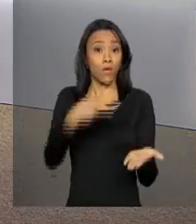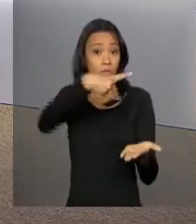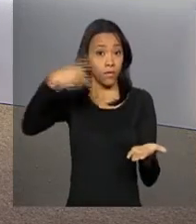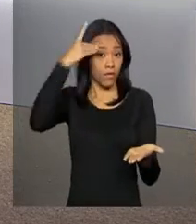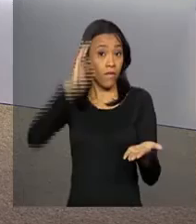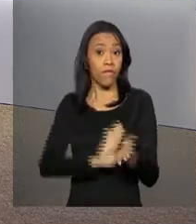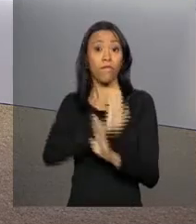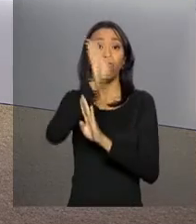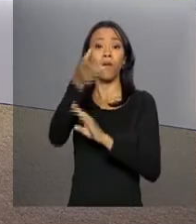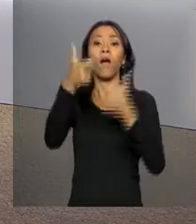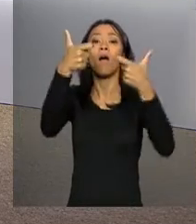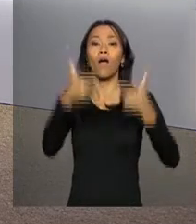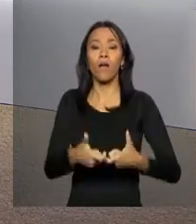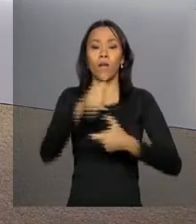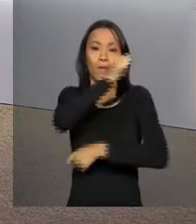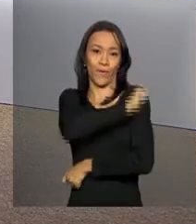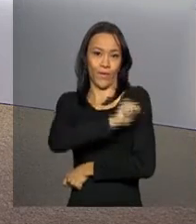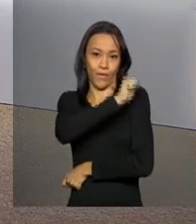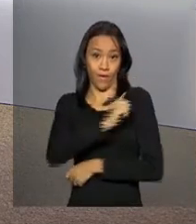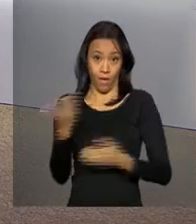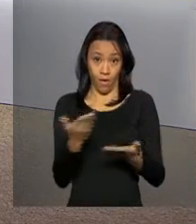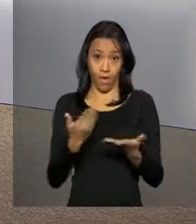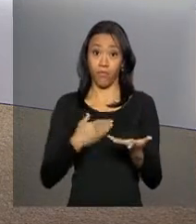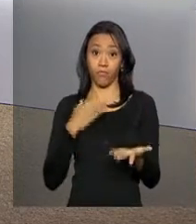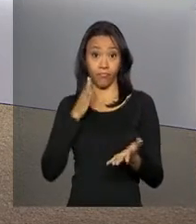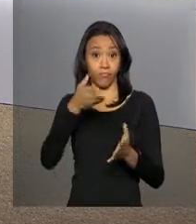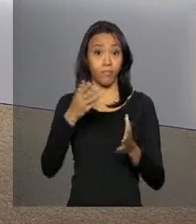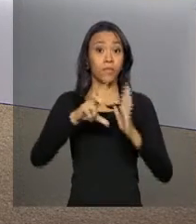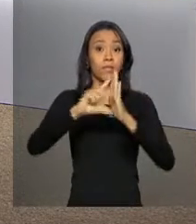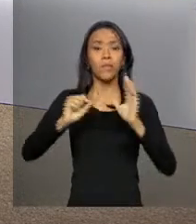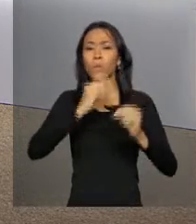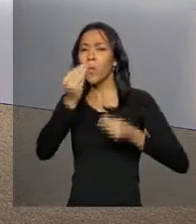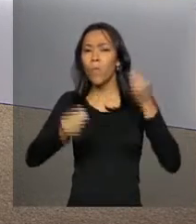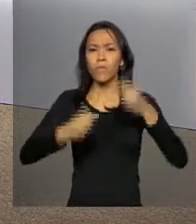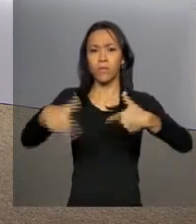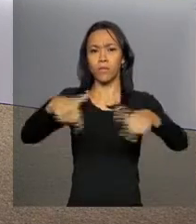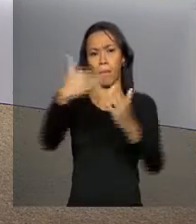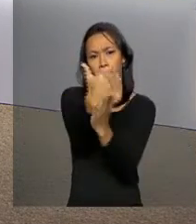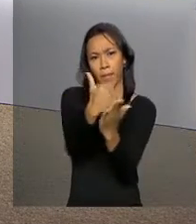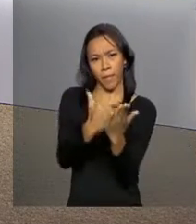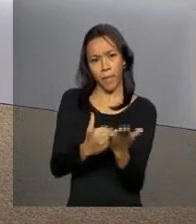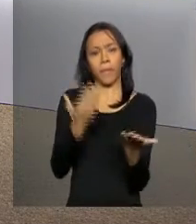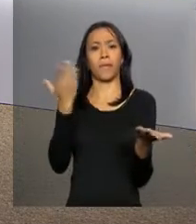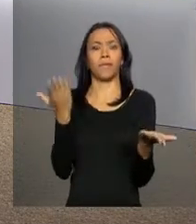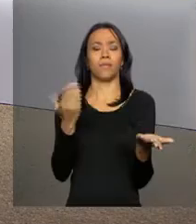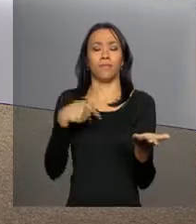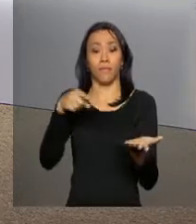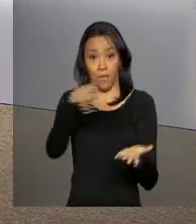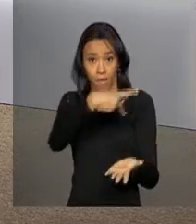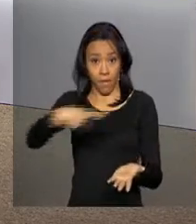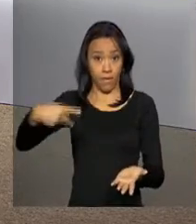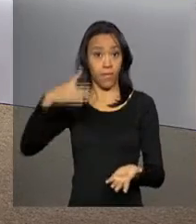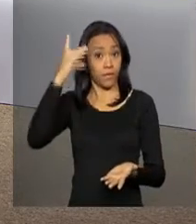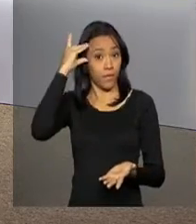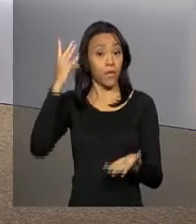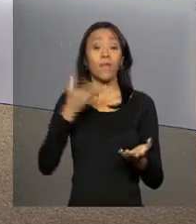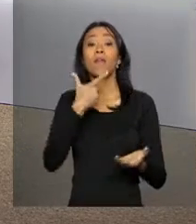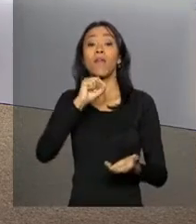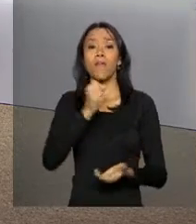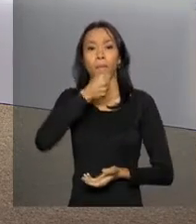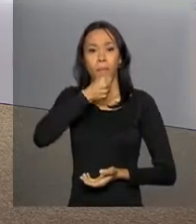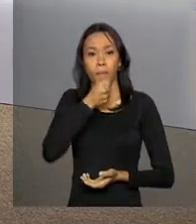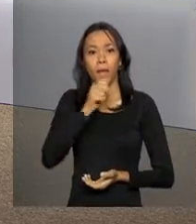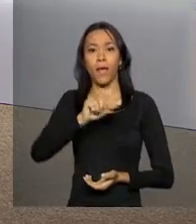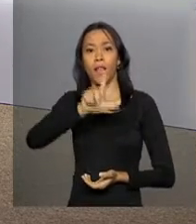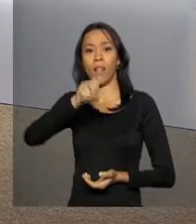vai ao Rio de Janeiro e vamos direto ao Palácio do Planalto saber mais da agenda da presidenta. Quem está lá é o repórter Leandro Alarcon.